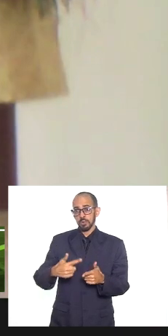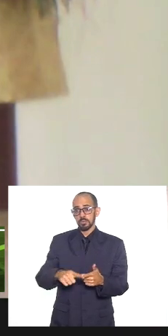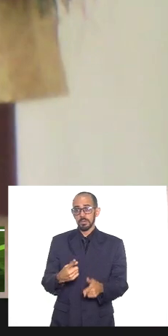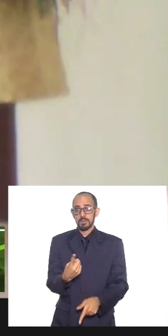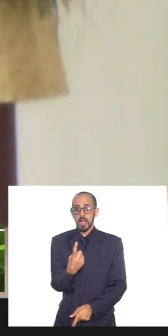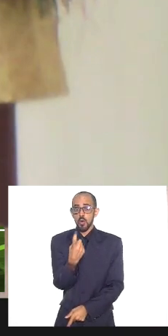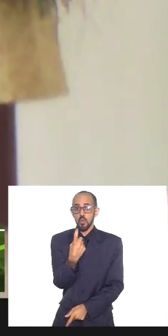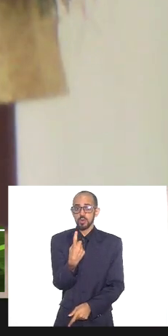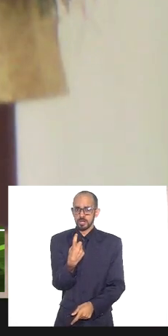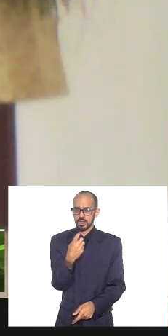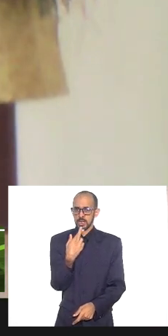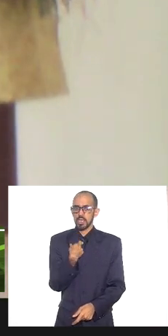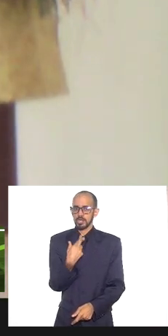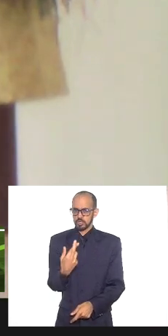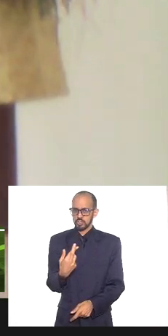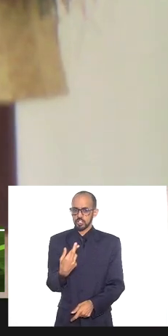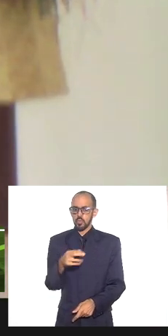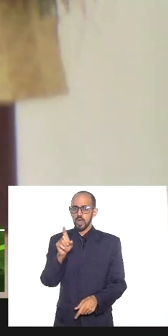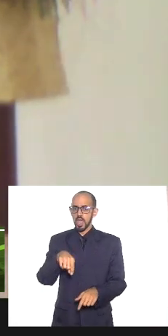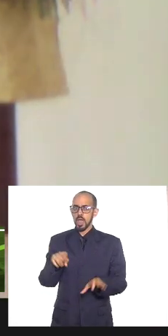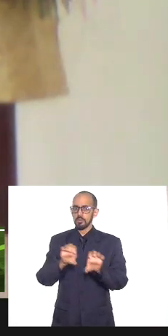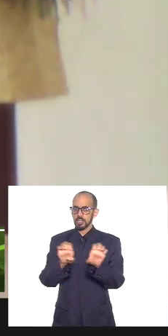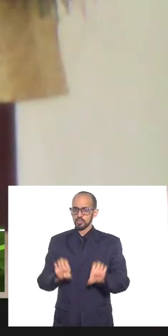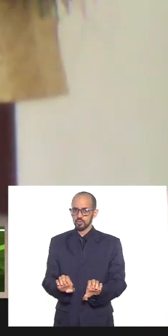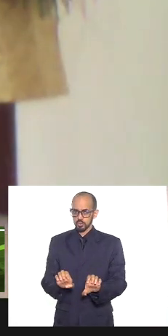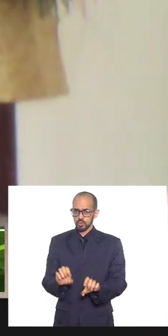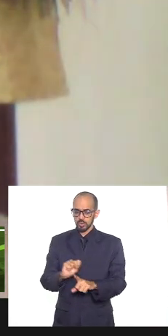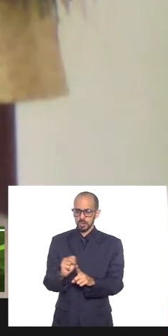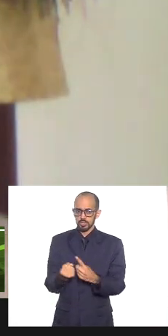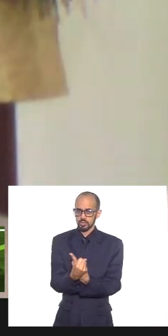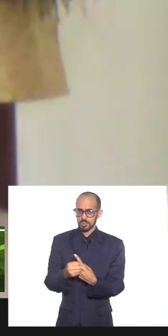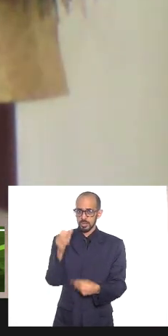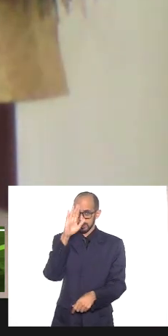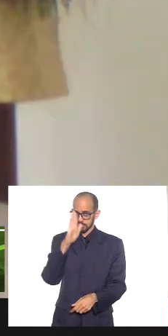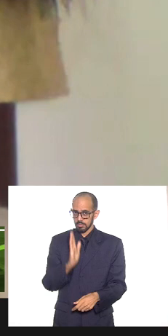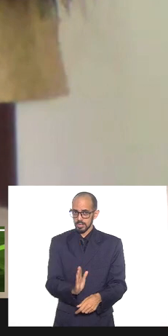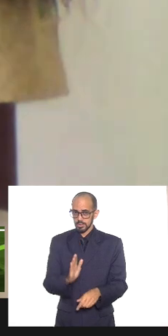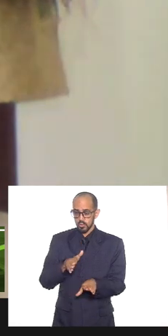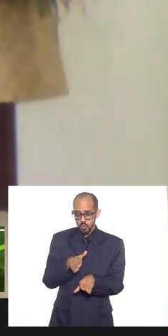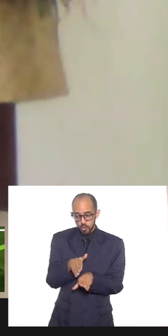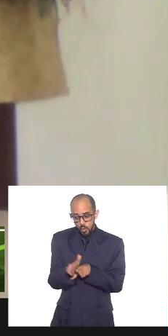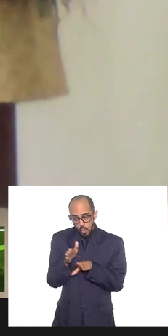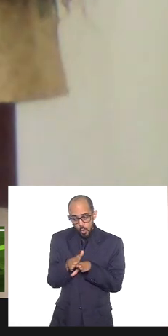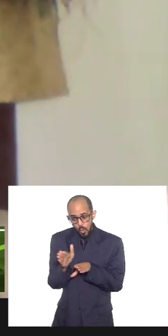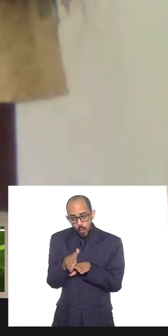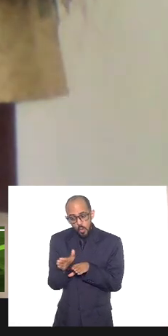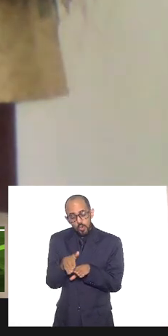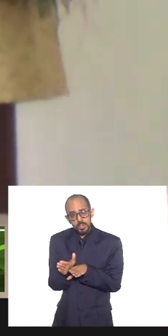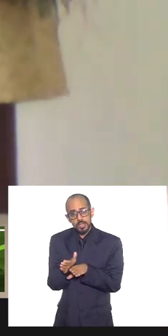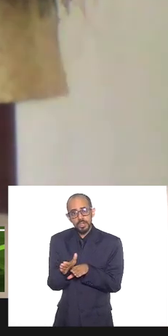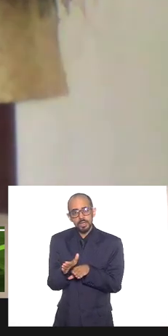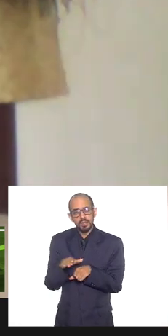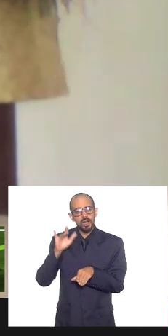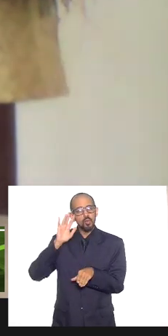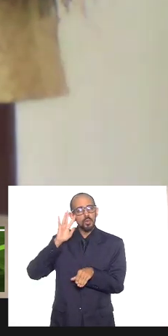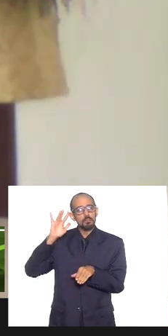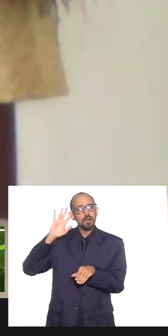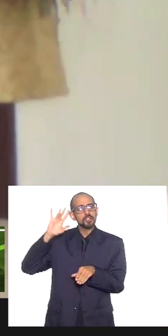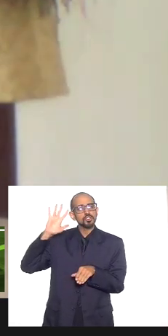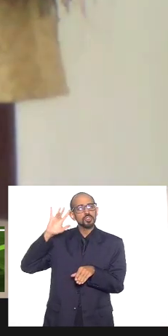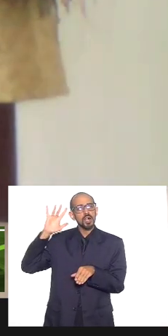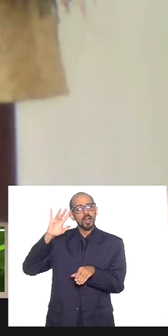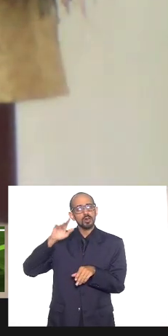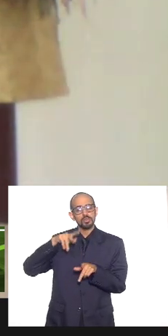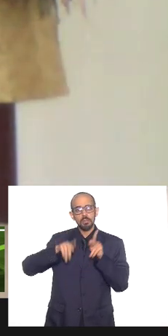estruturada na sociedade brasileira e que orienta o imaginário, o imaginário